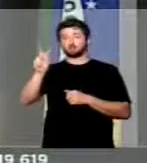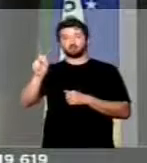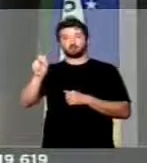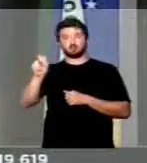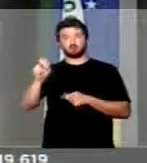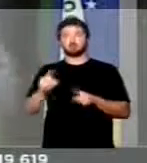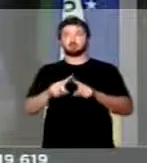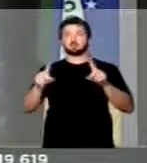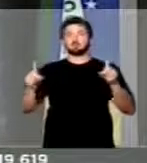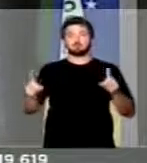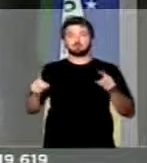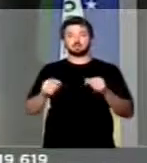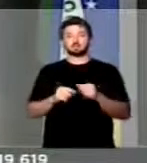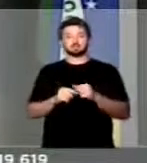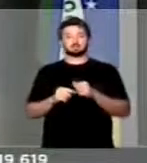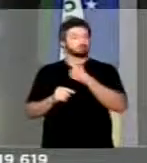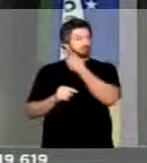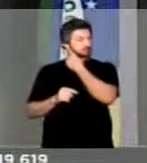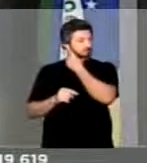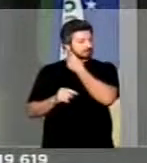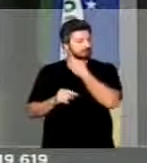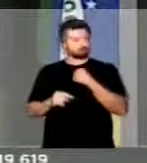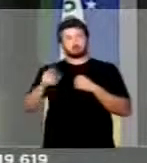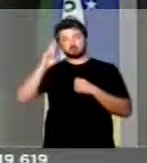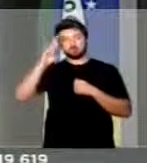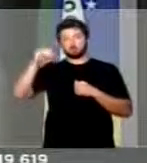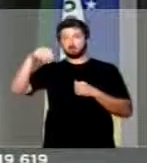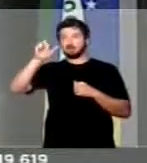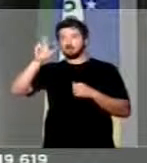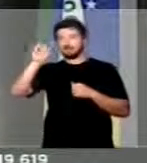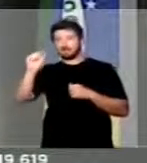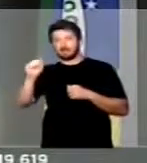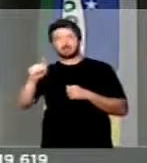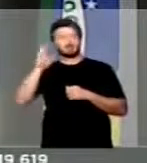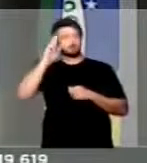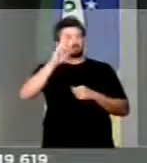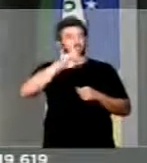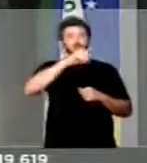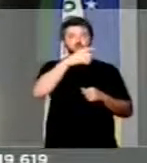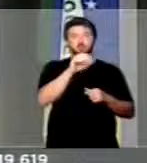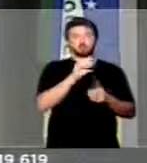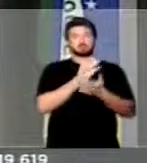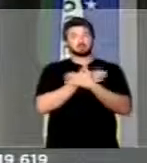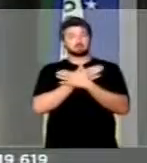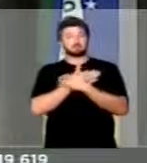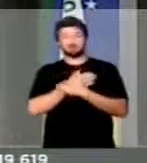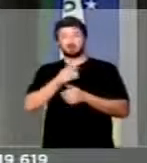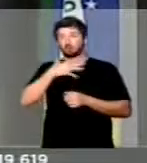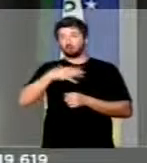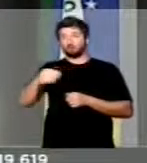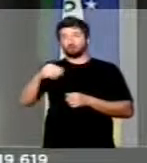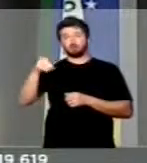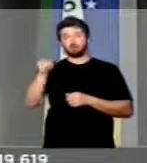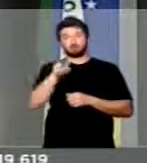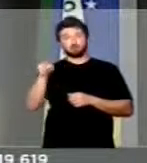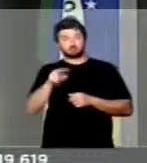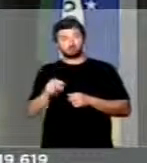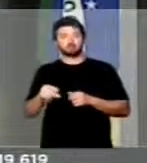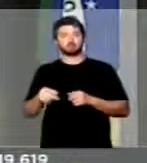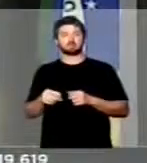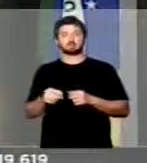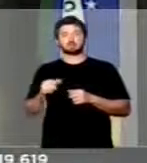Mas a Dona Maria, o seu João que está desempregado, o filho da Dona Maria e do seu João,